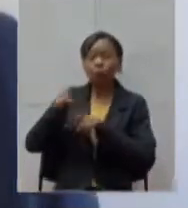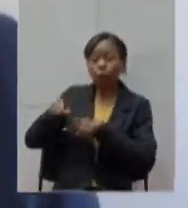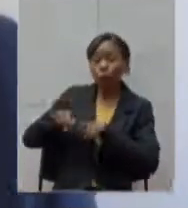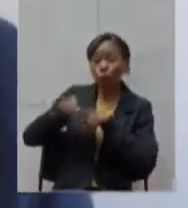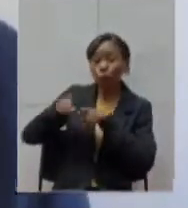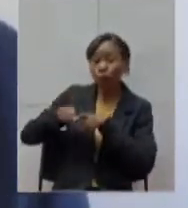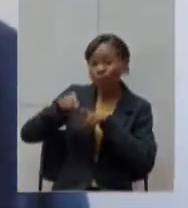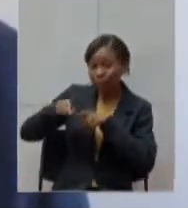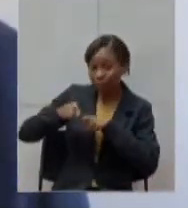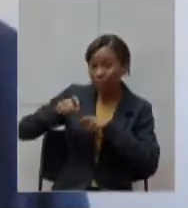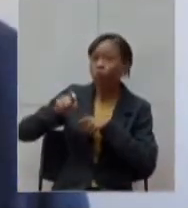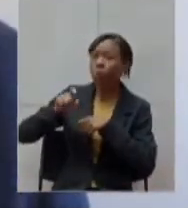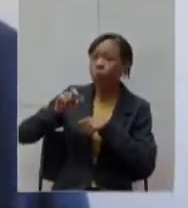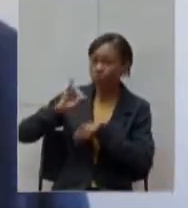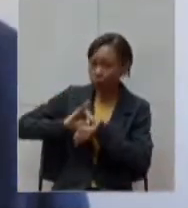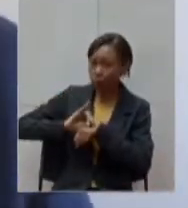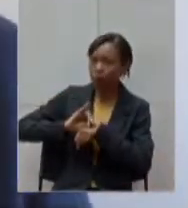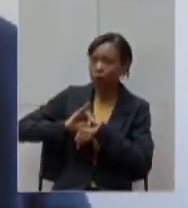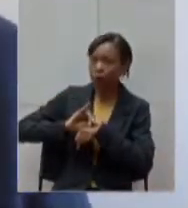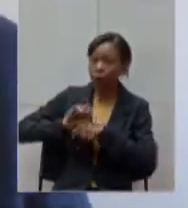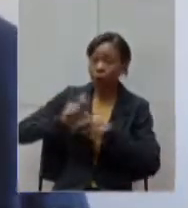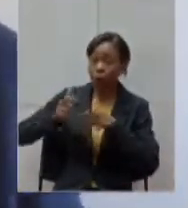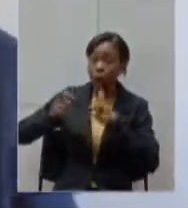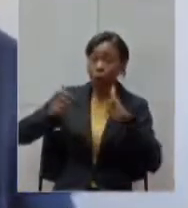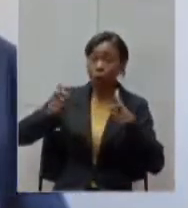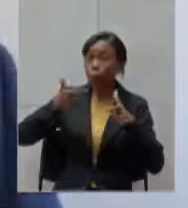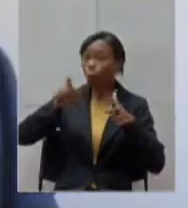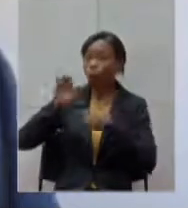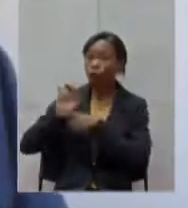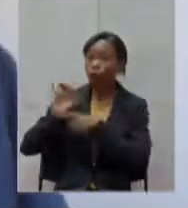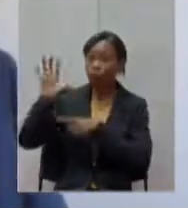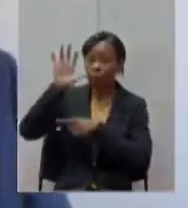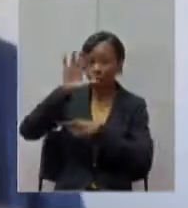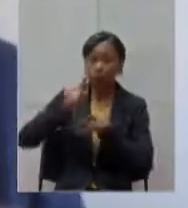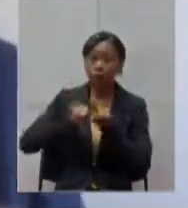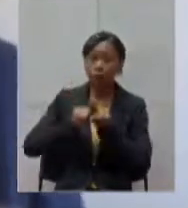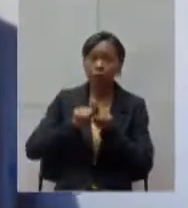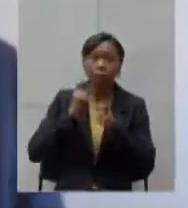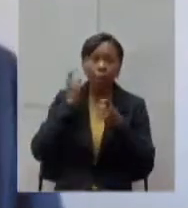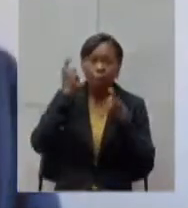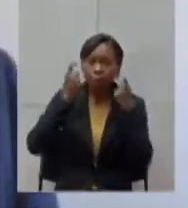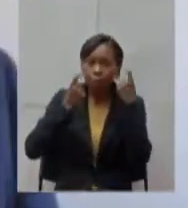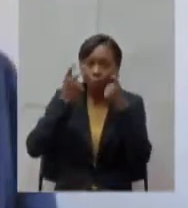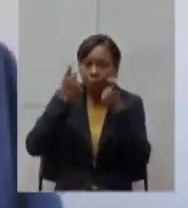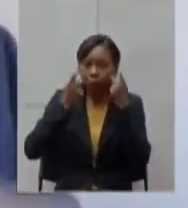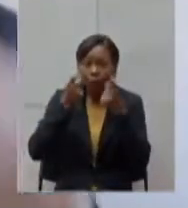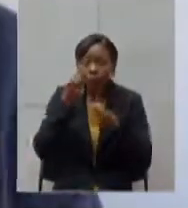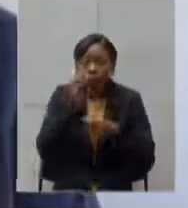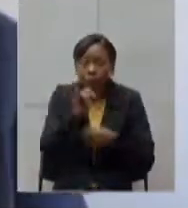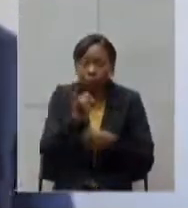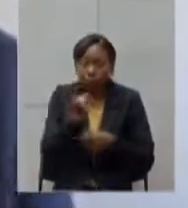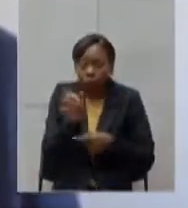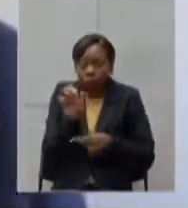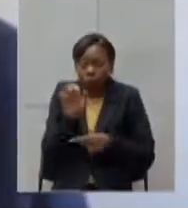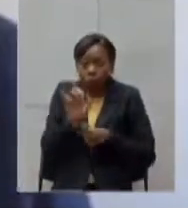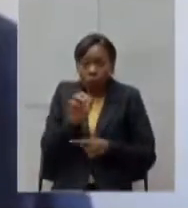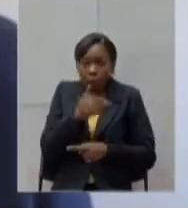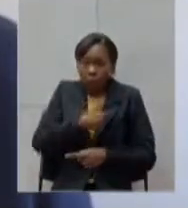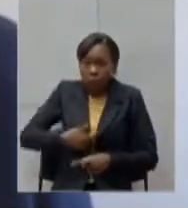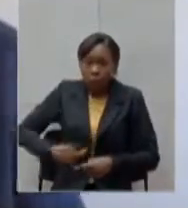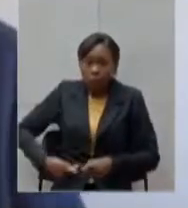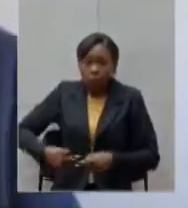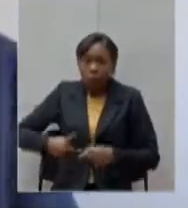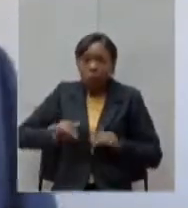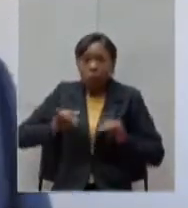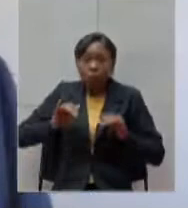mas ampliando em todo o estado é muito preocupante se o estado não for mais enérgico mais incisivo numa política de